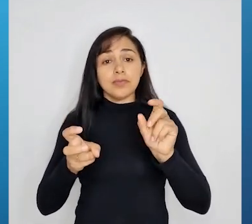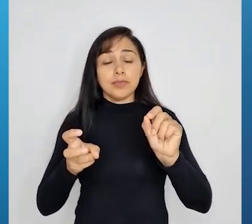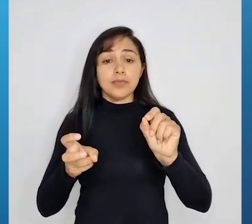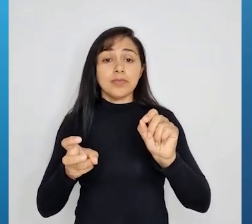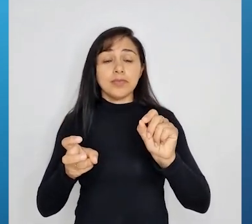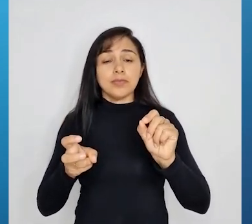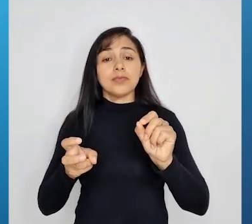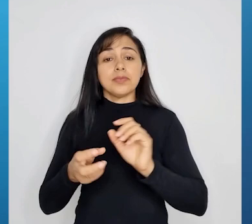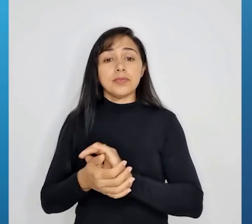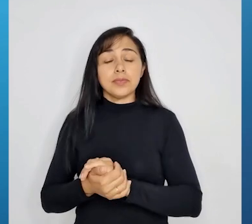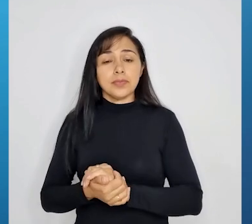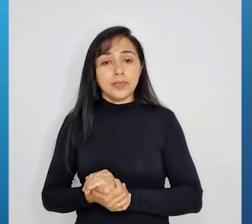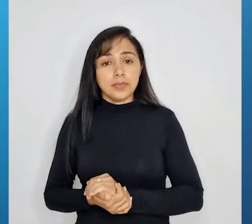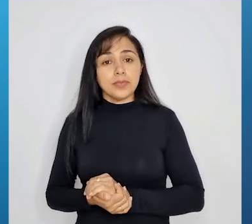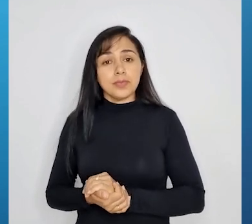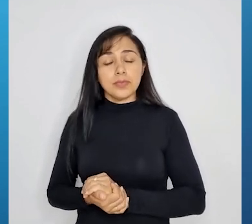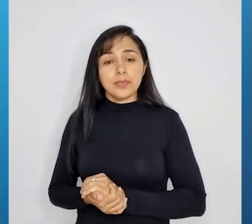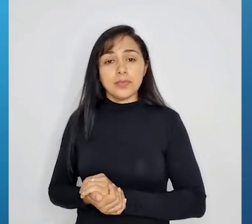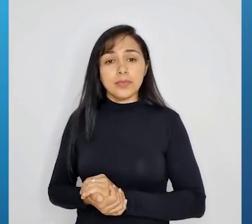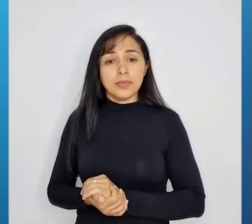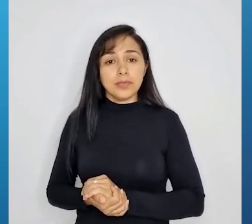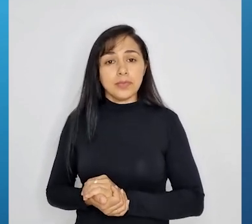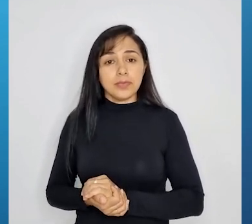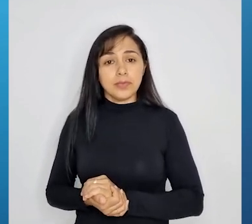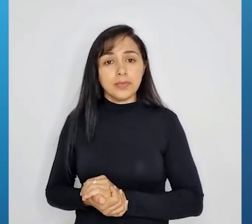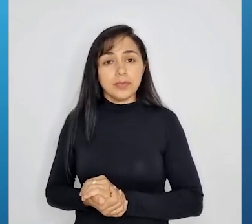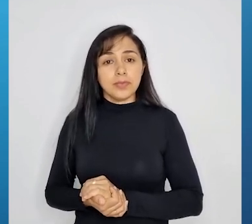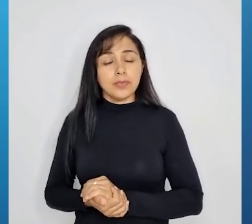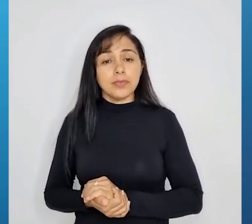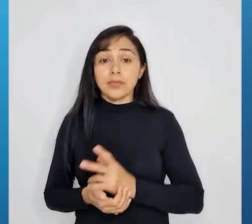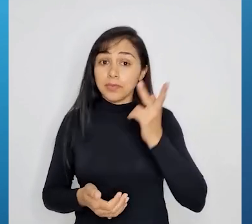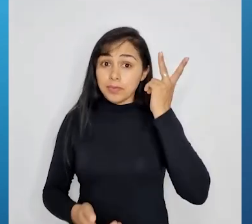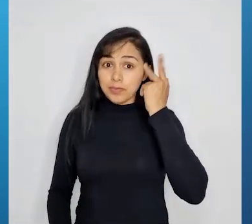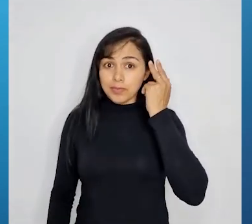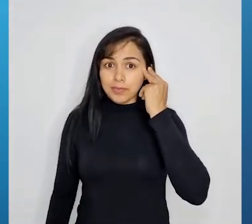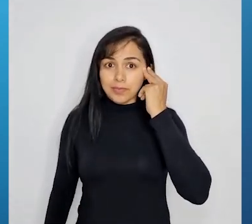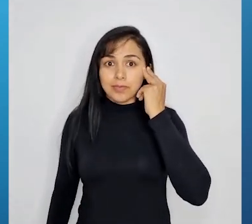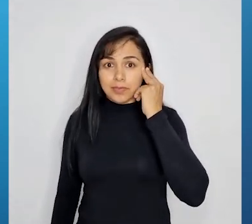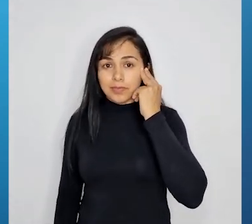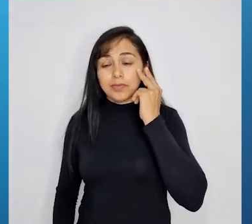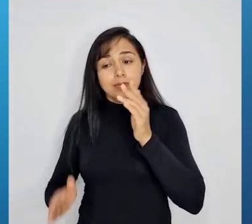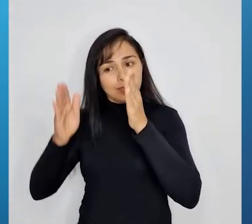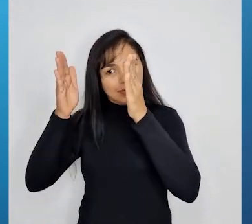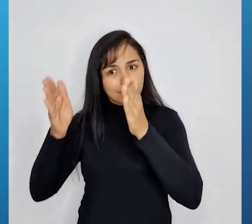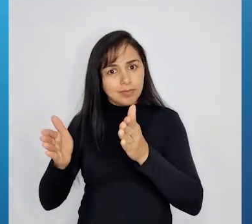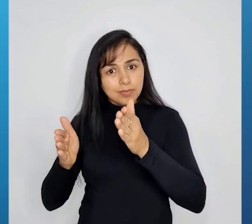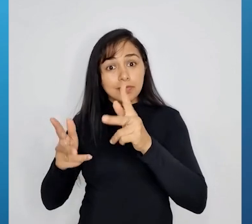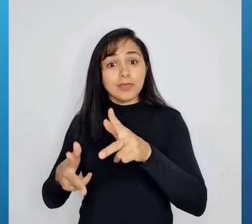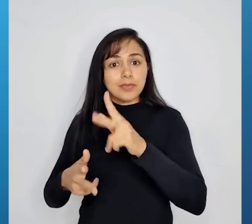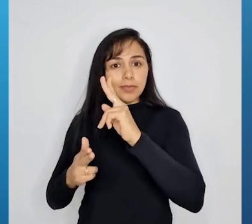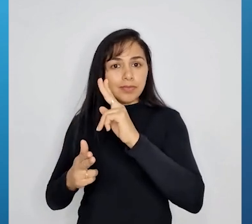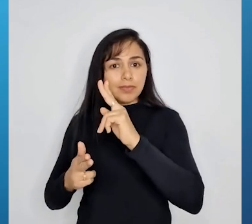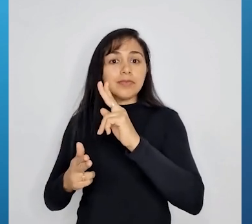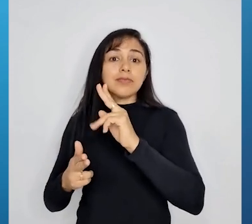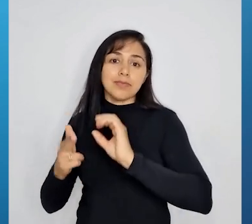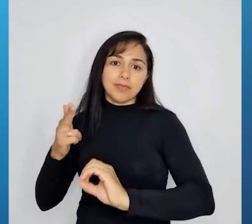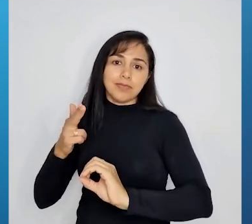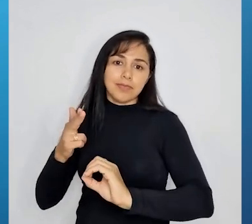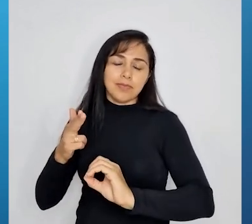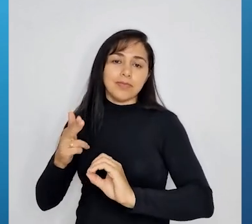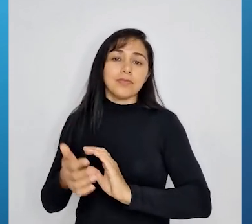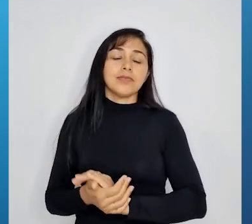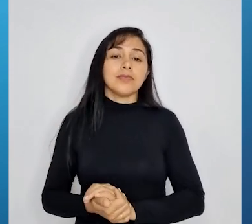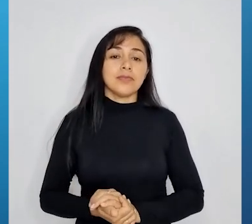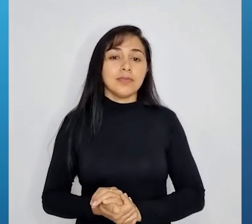realizar essa soma, essa soma algébrica, né? Ele vai acabar eliminando uma das incógnitas, que foi o que aconteceu aqui, ó. Nós ficamos somente